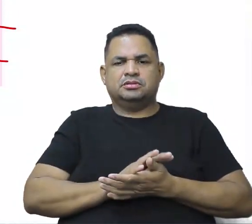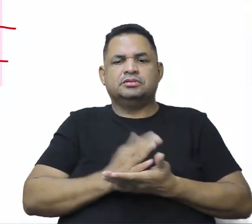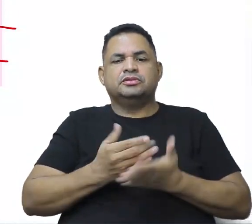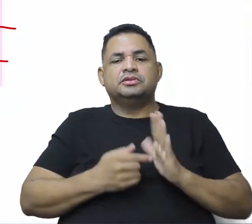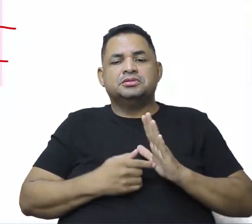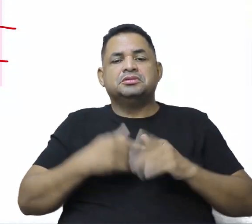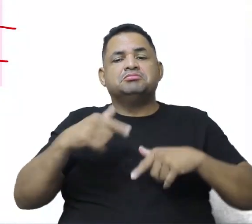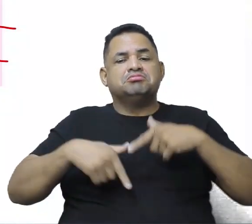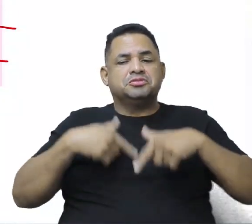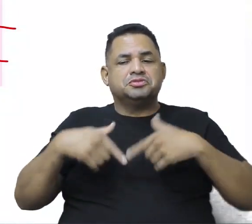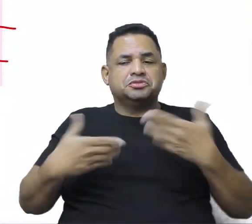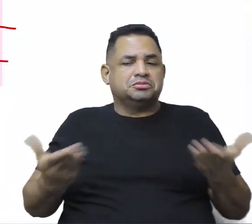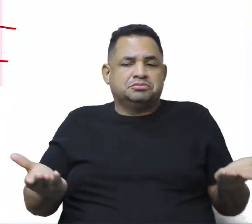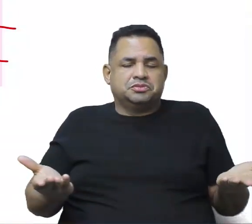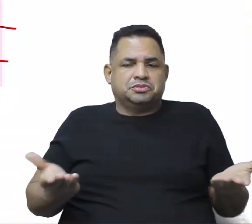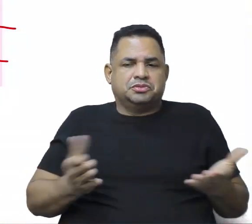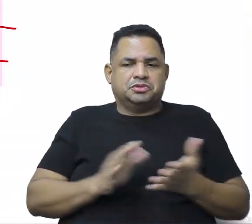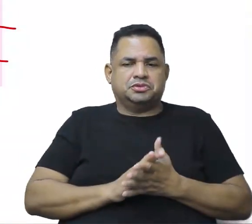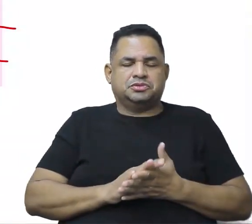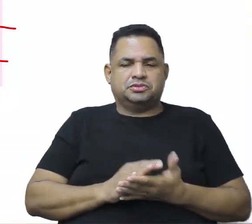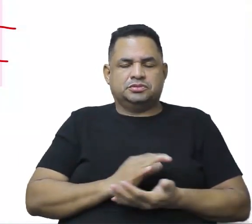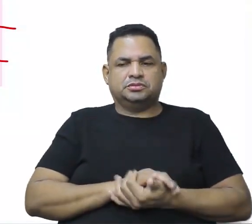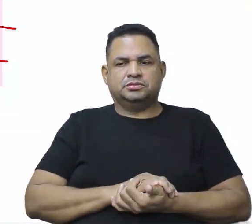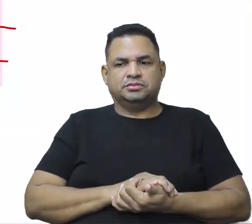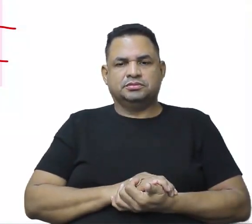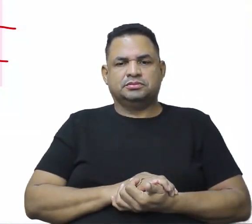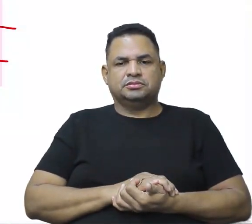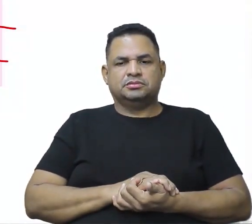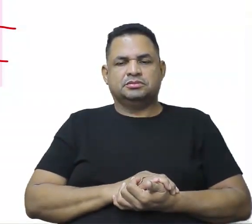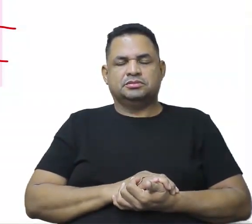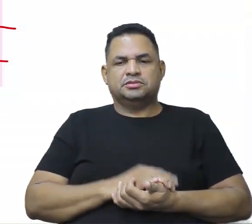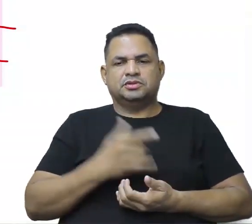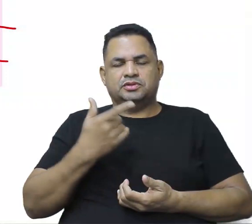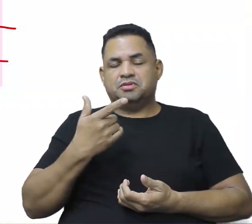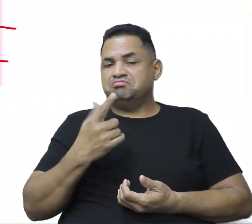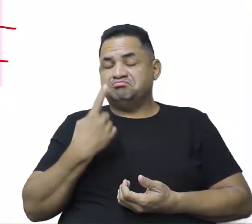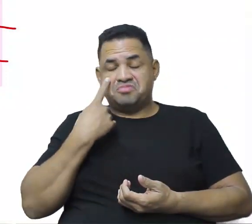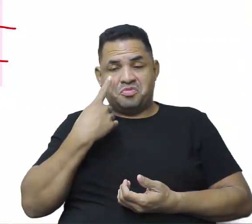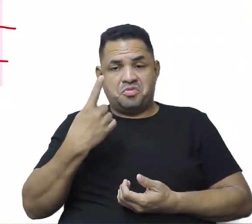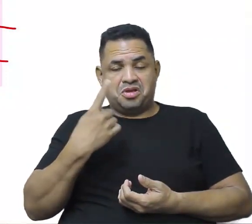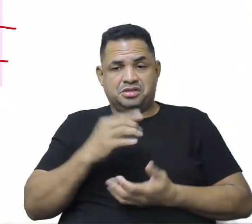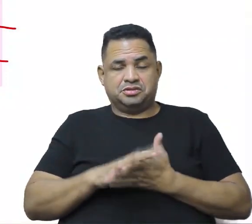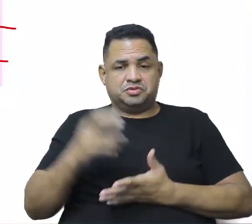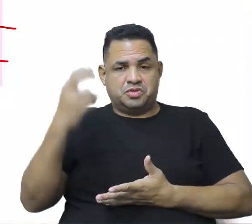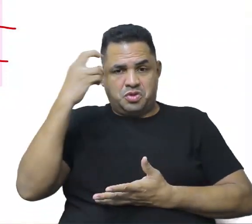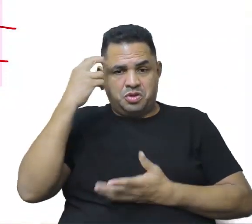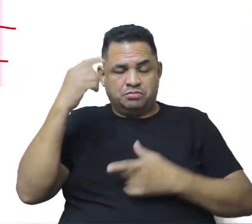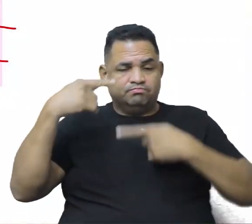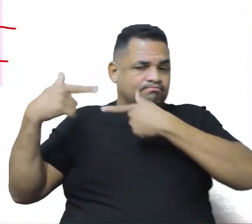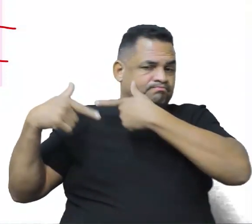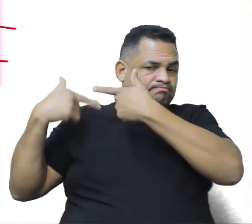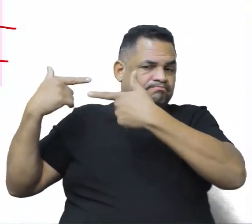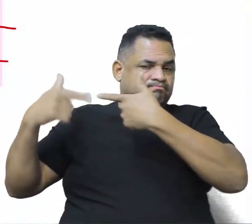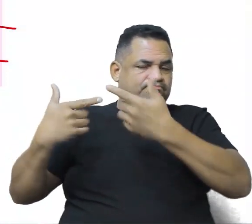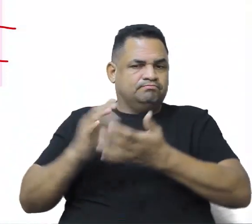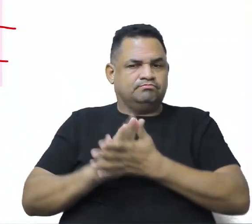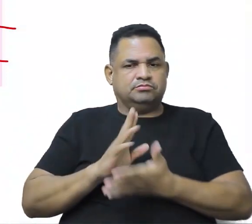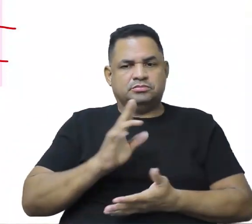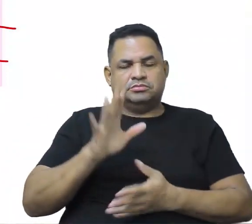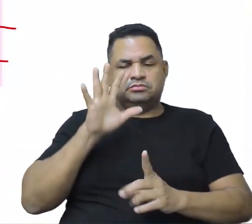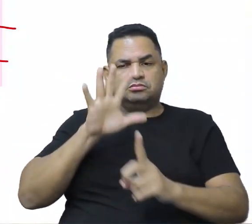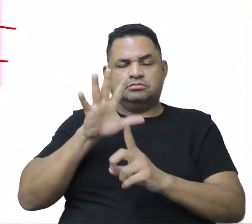reproduzido até hoje, né? A gente quase não vê essas culturas tradicionais, né? A gente é todo momento